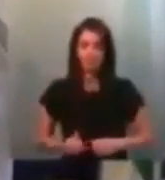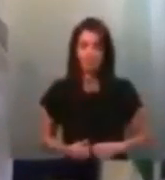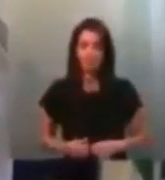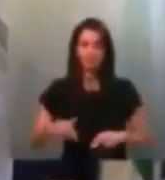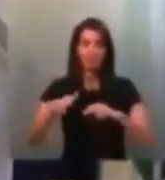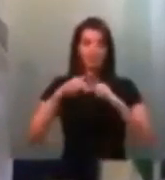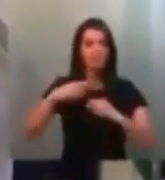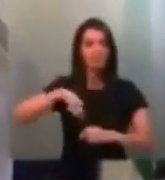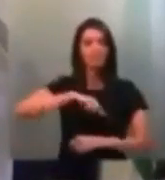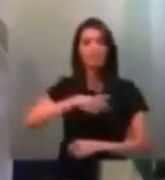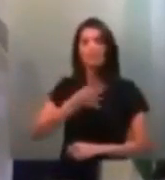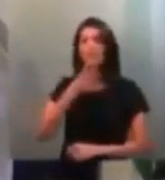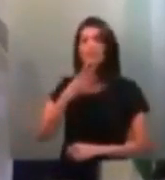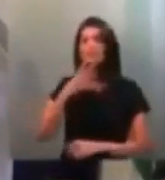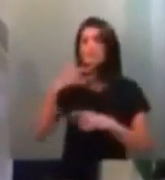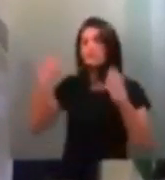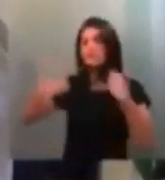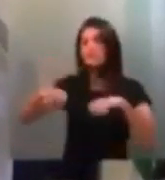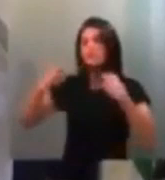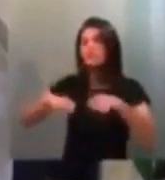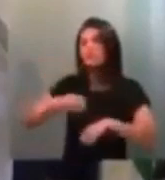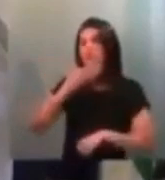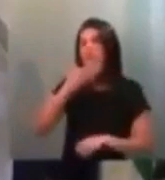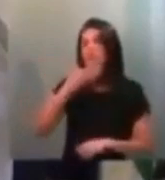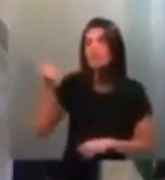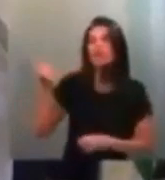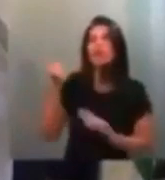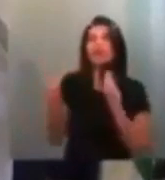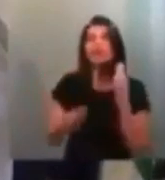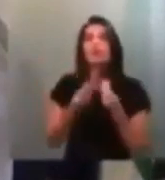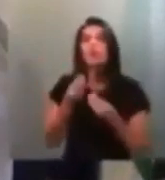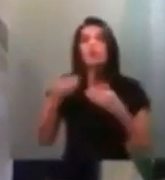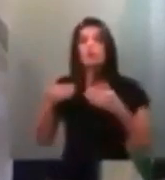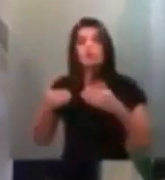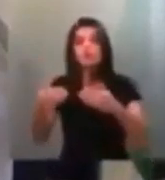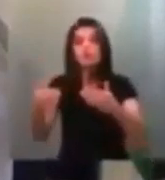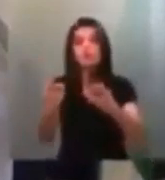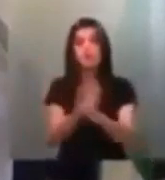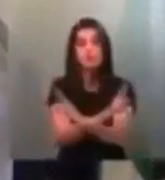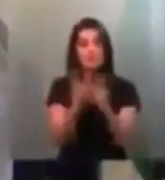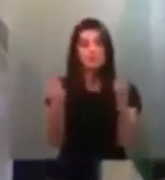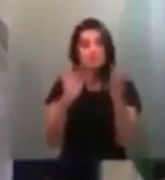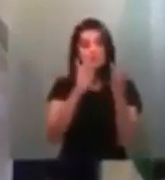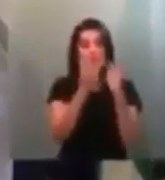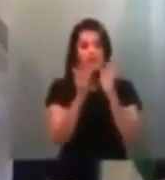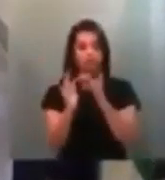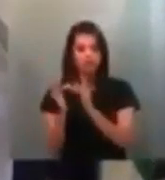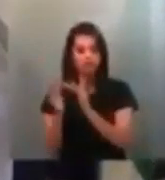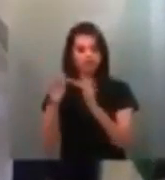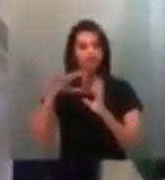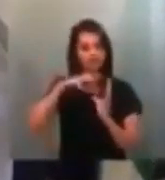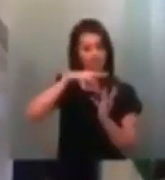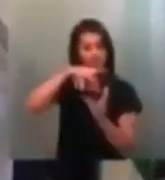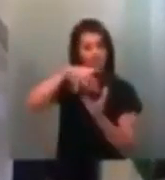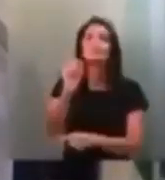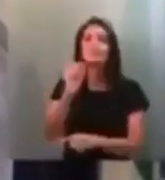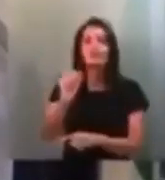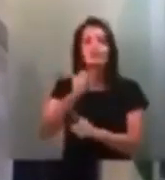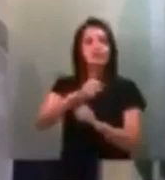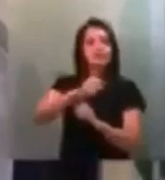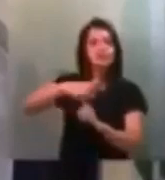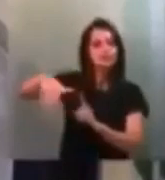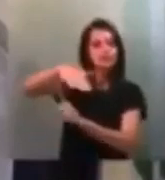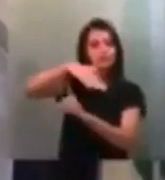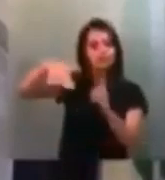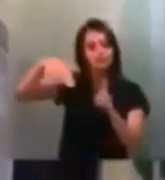precisamos conhecer melhor a contribuição do Ministério das Relações Exteriores no seu campo de atuação, aos que